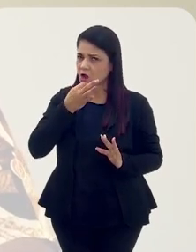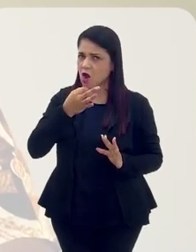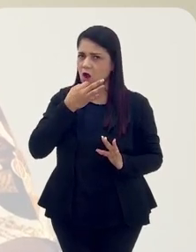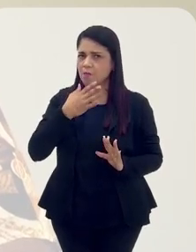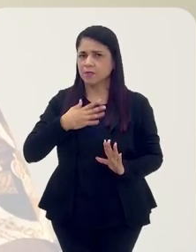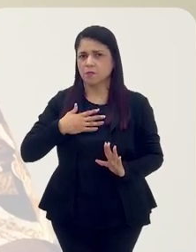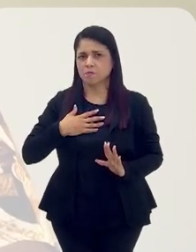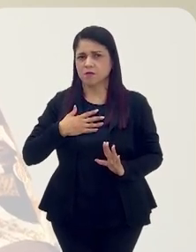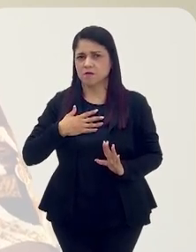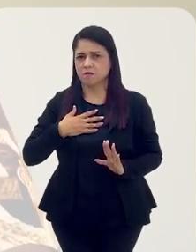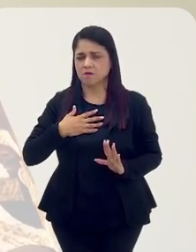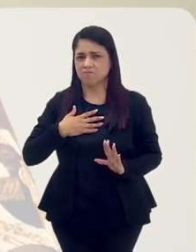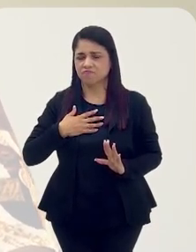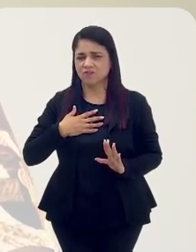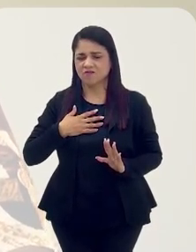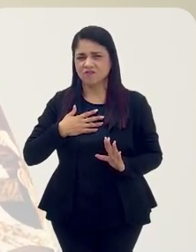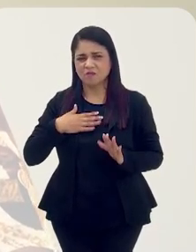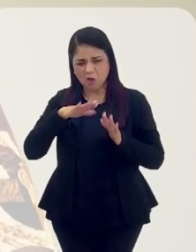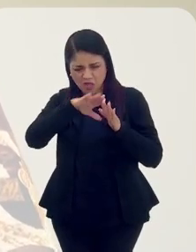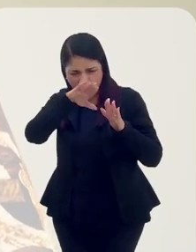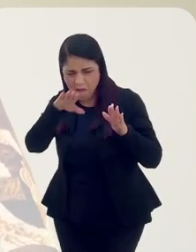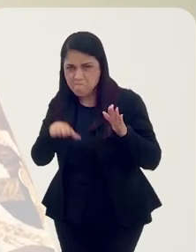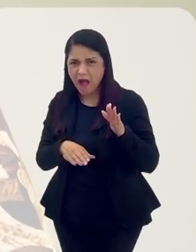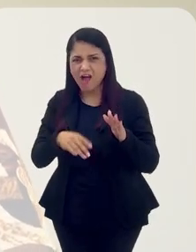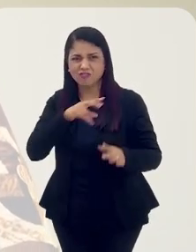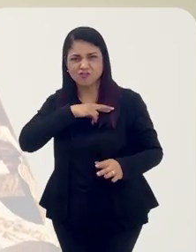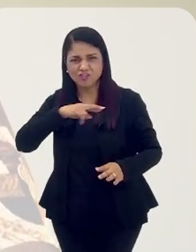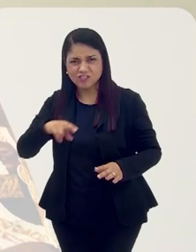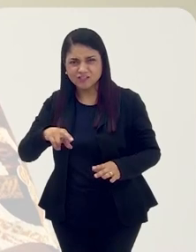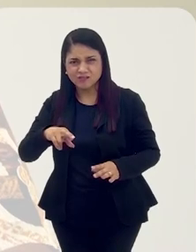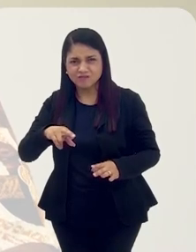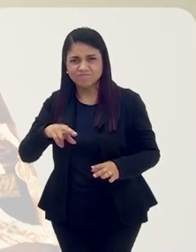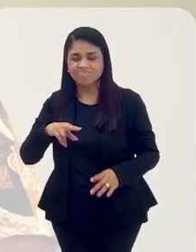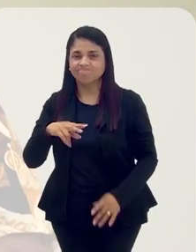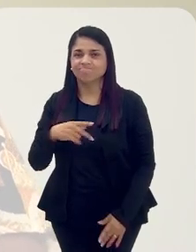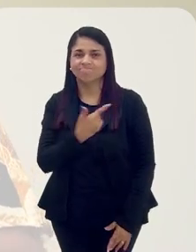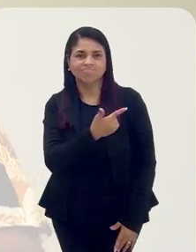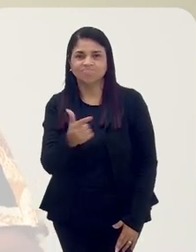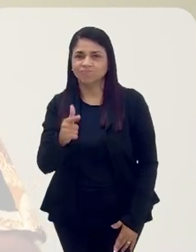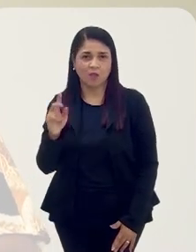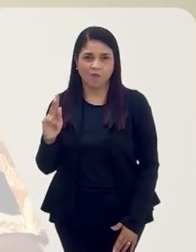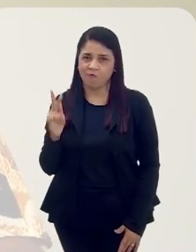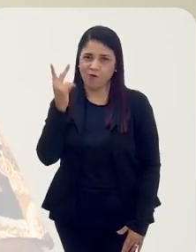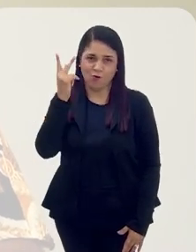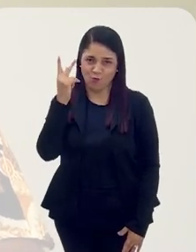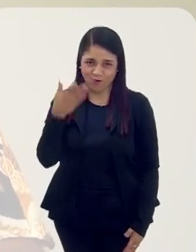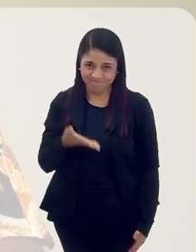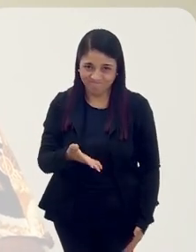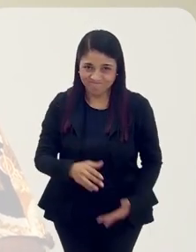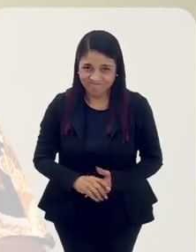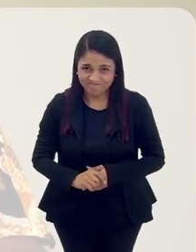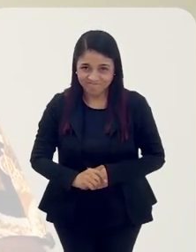porque tudo aquilo que você vulgariza, você desvaloriza.